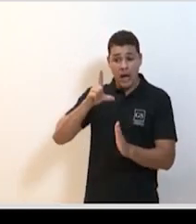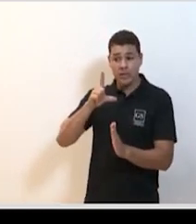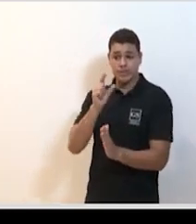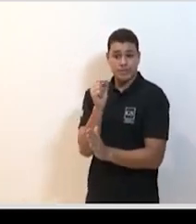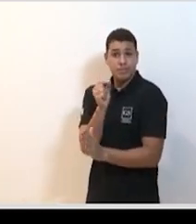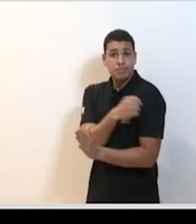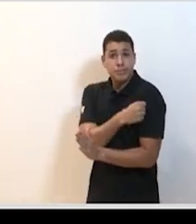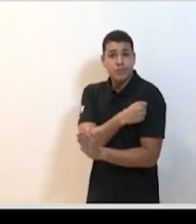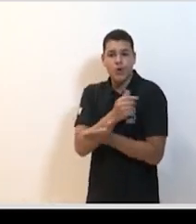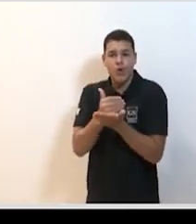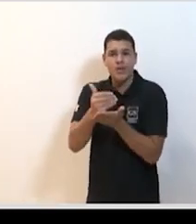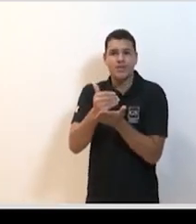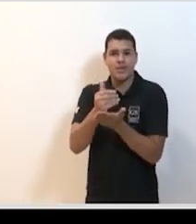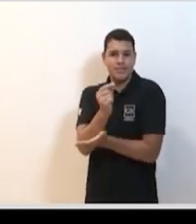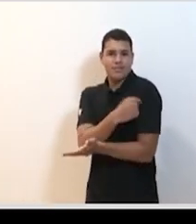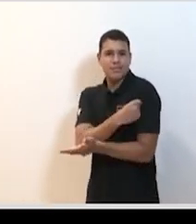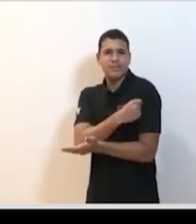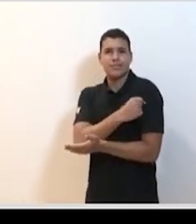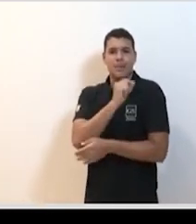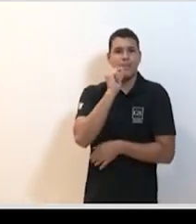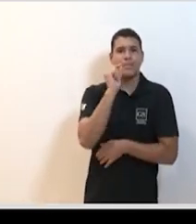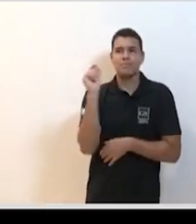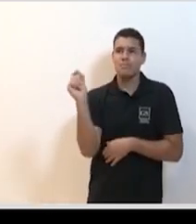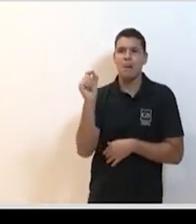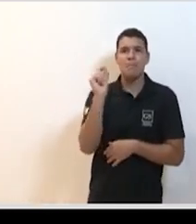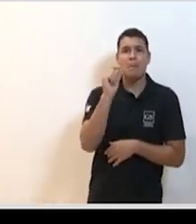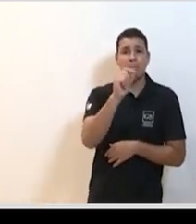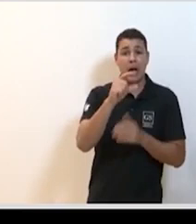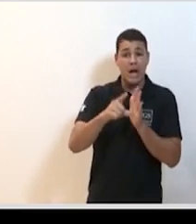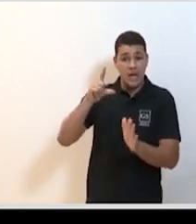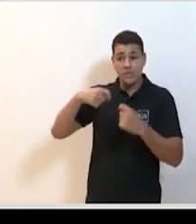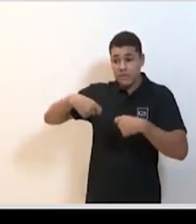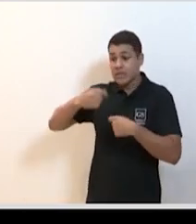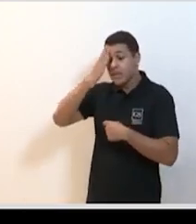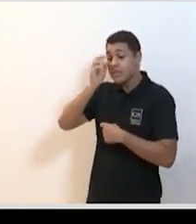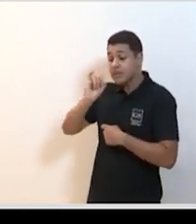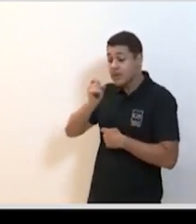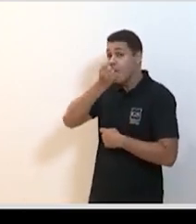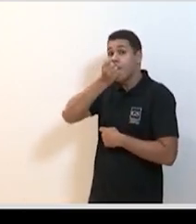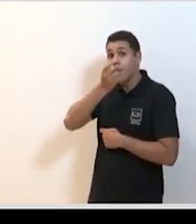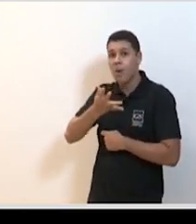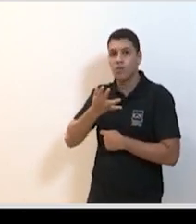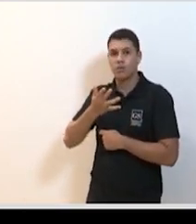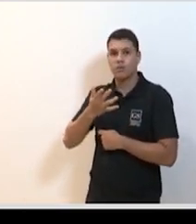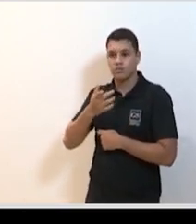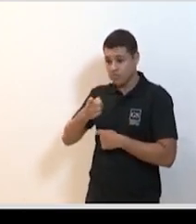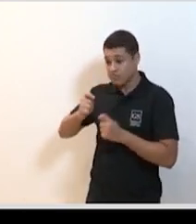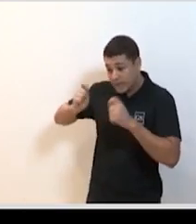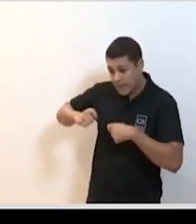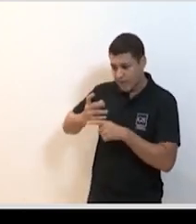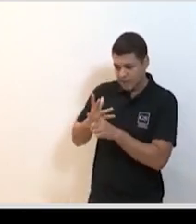padrão mais do que fazer simplesmente o suporte e a segunda pergunta é um desses é melhor do que o outro mesmo que não faça um